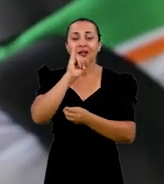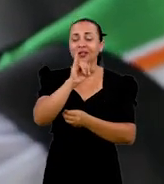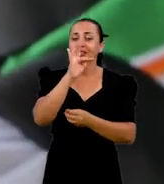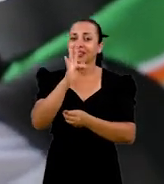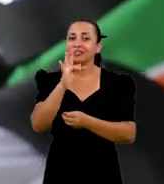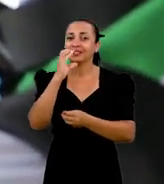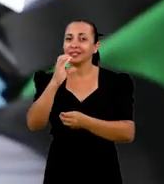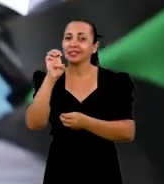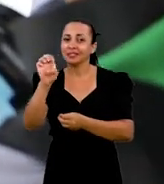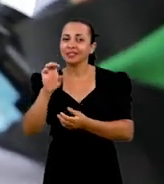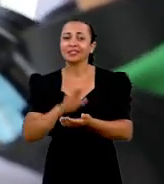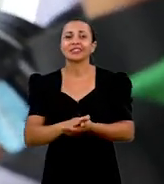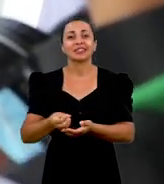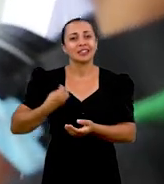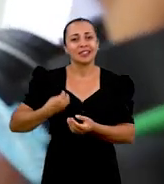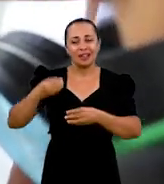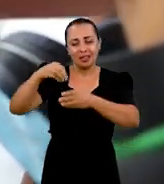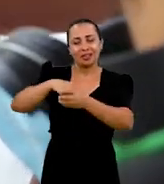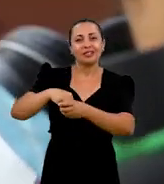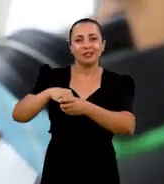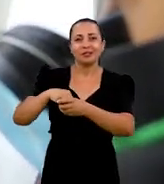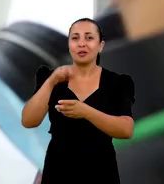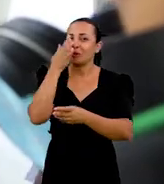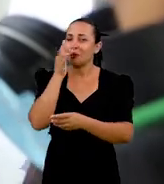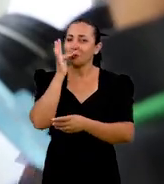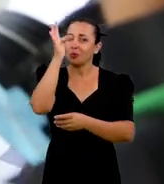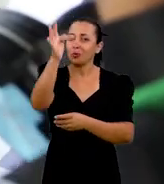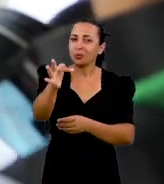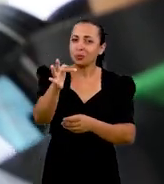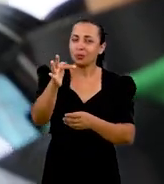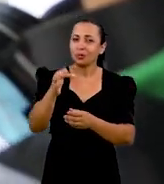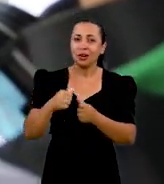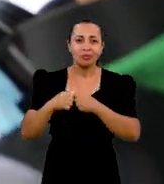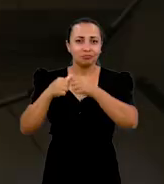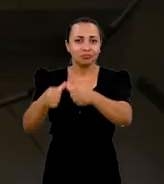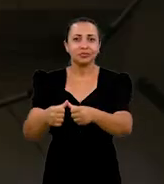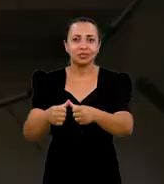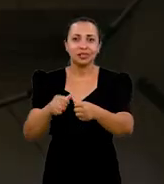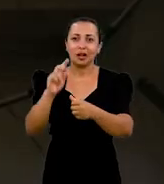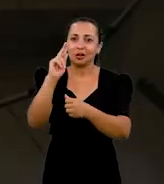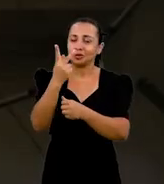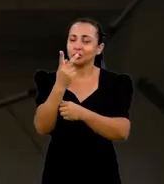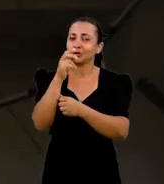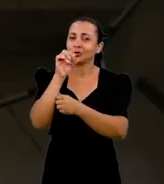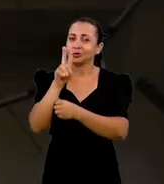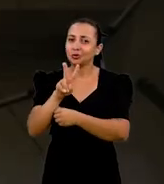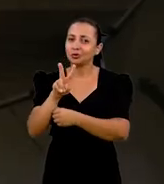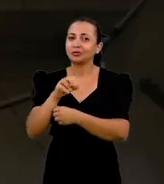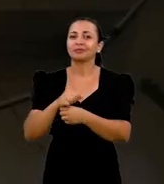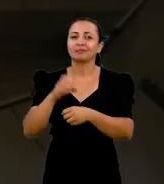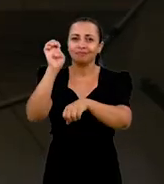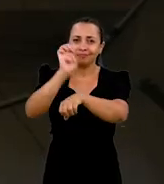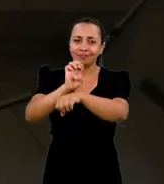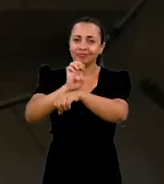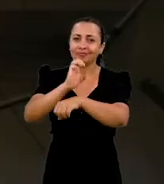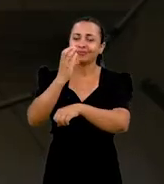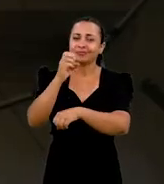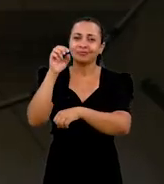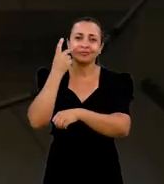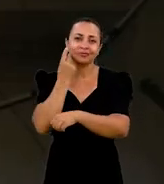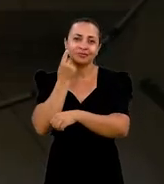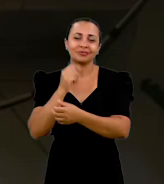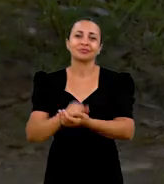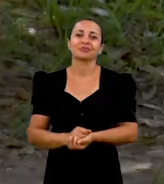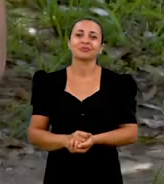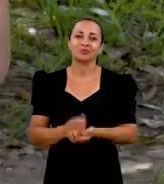é o caso do IFCE, que está inserido na futura implantação de um hub de hidrogênio verde no estado